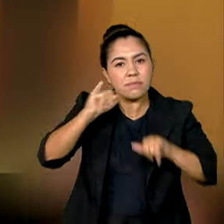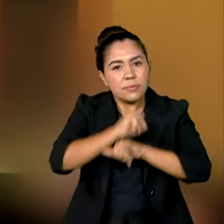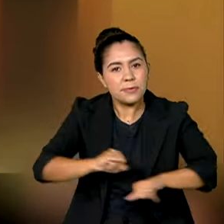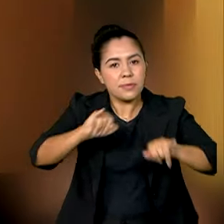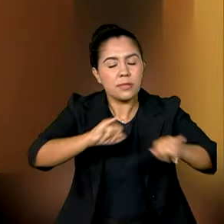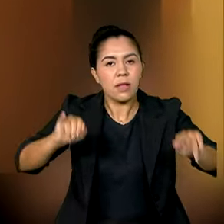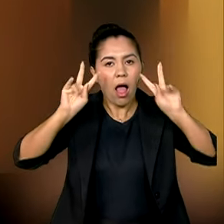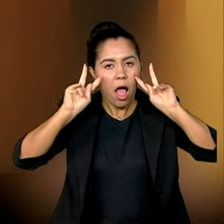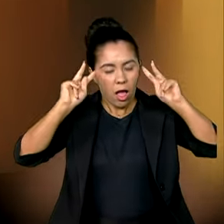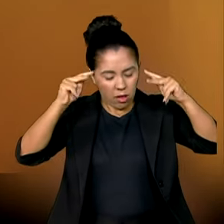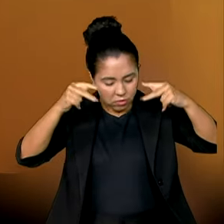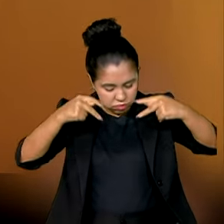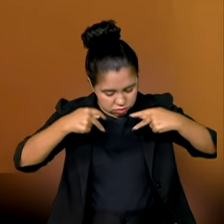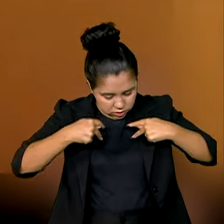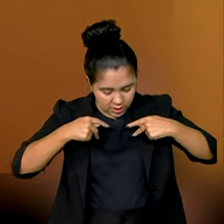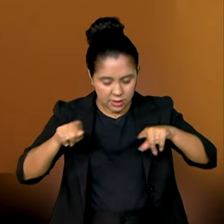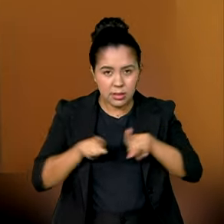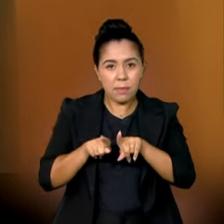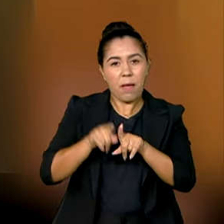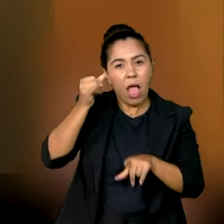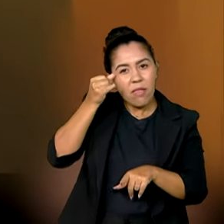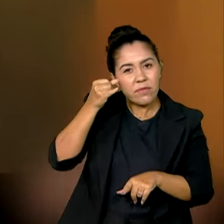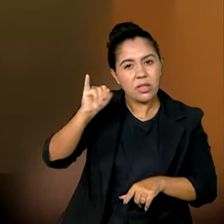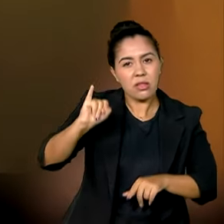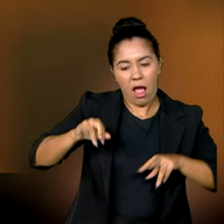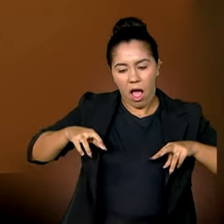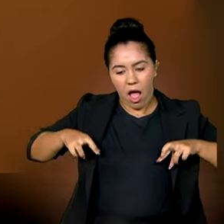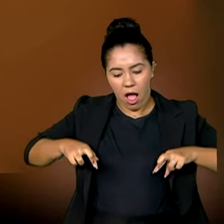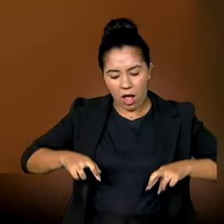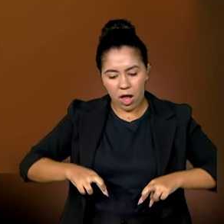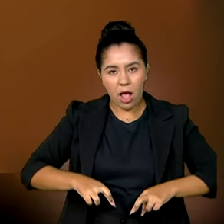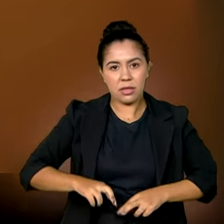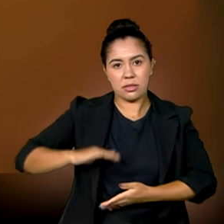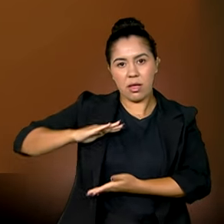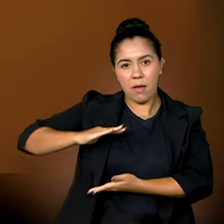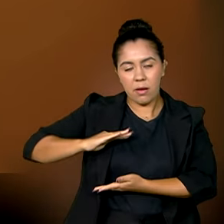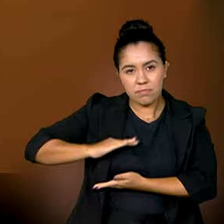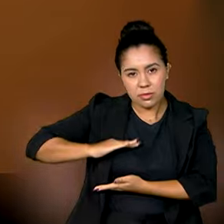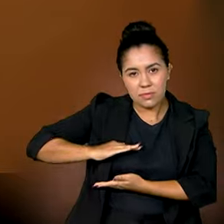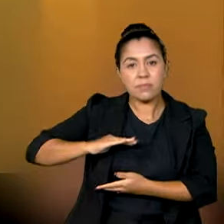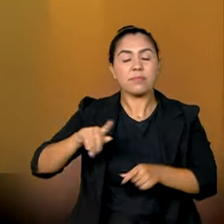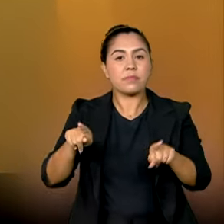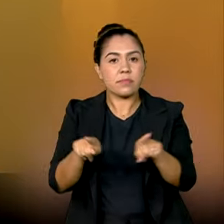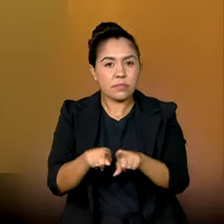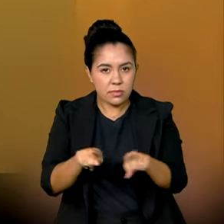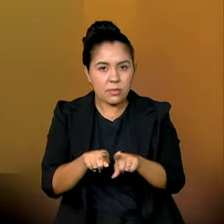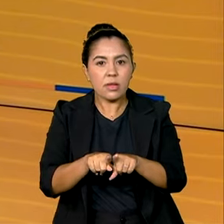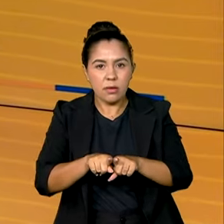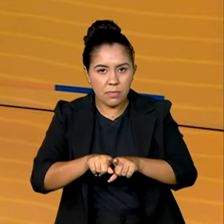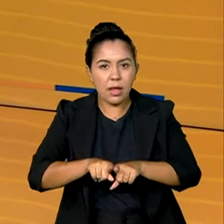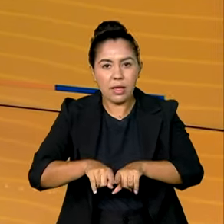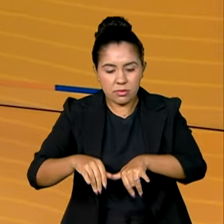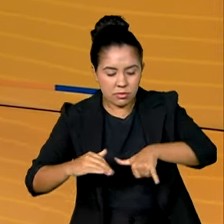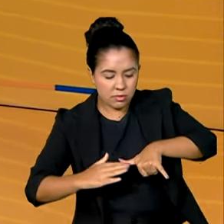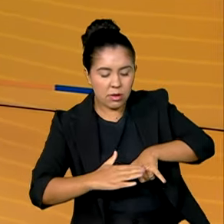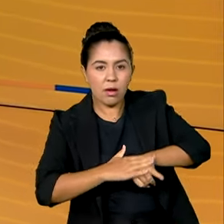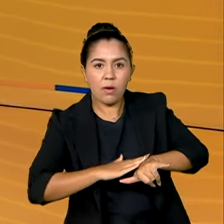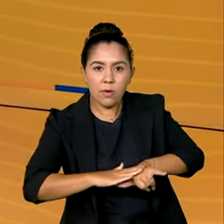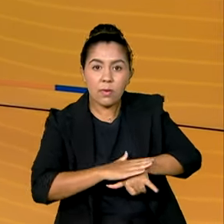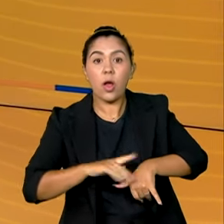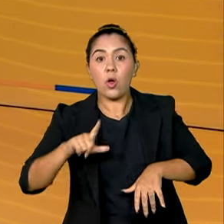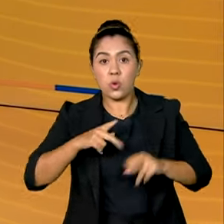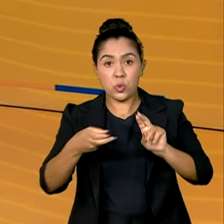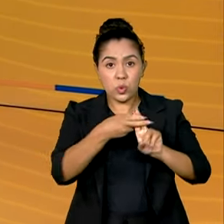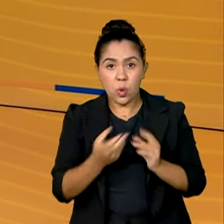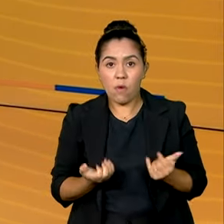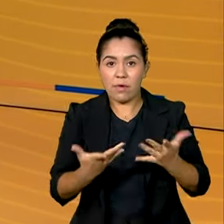autocuidado e a prevenção do câncer de mama e câncer do colo do útero. E o SUS oferece tratamento. Quinta-feira,